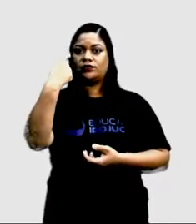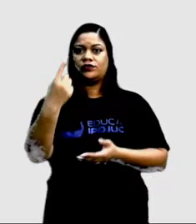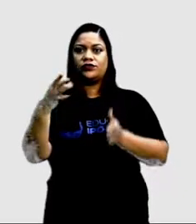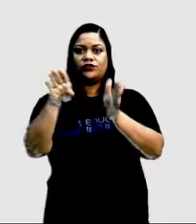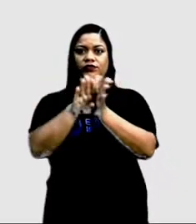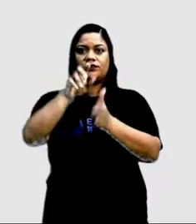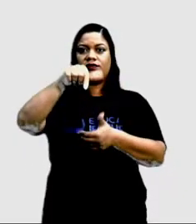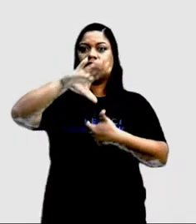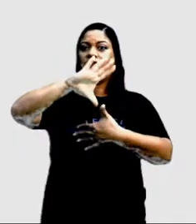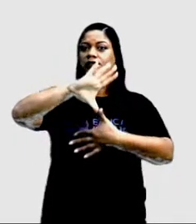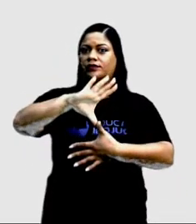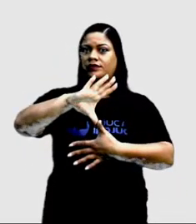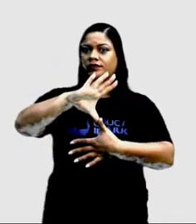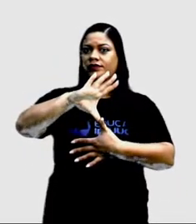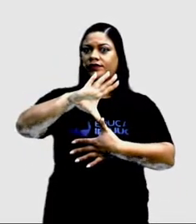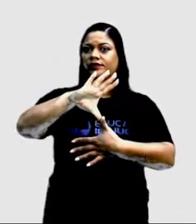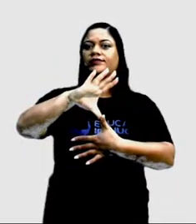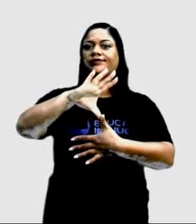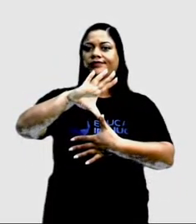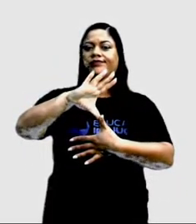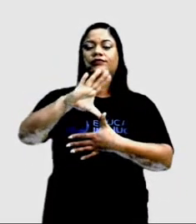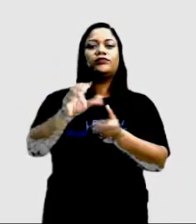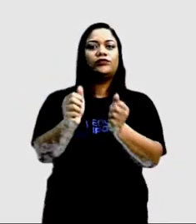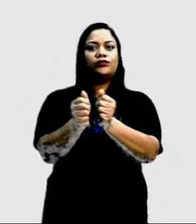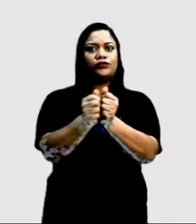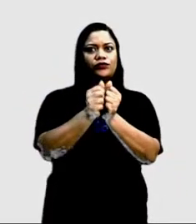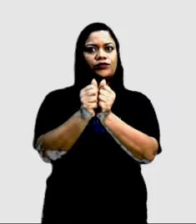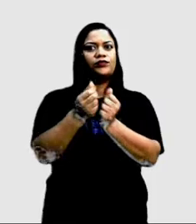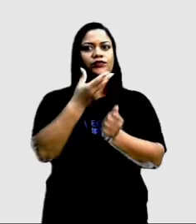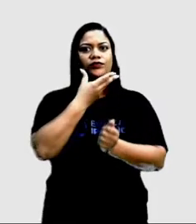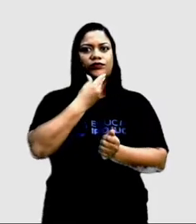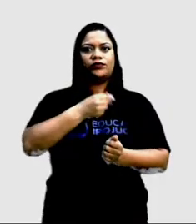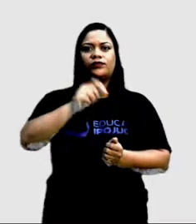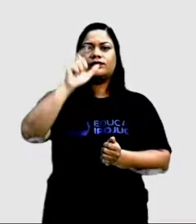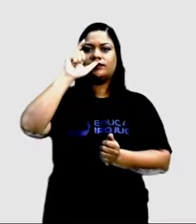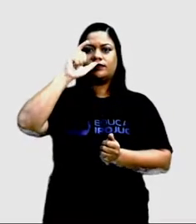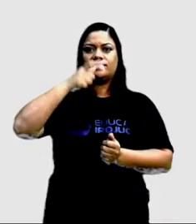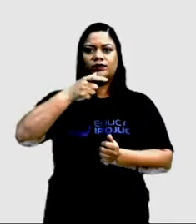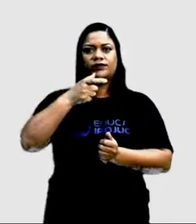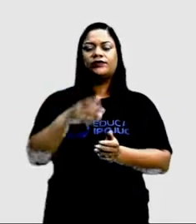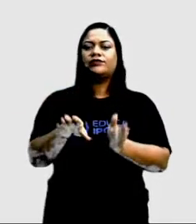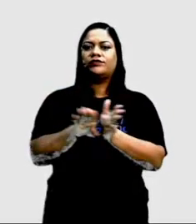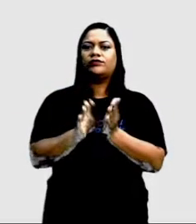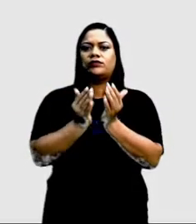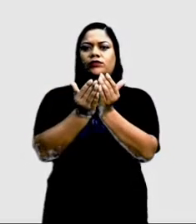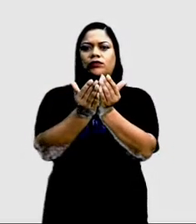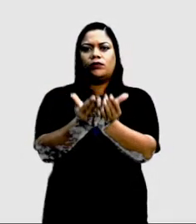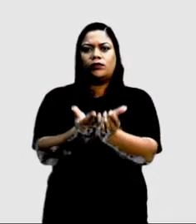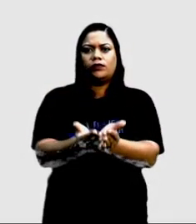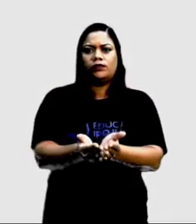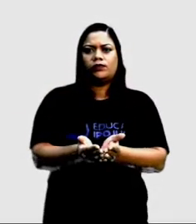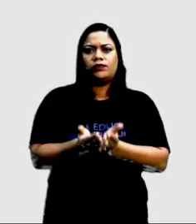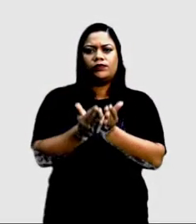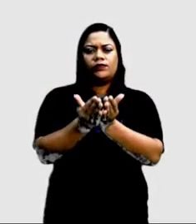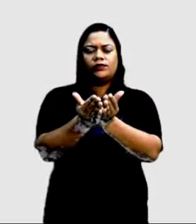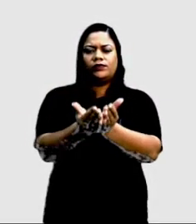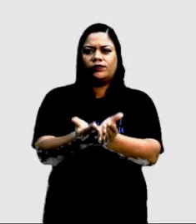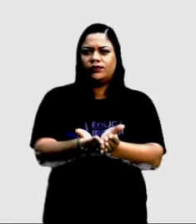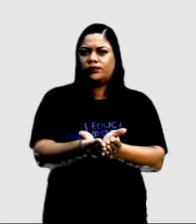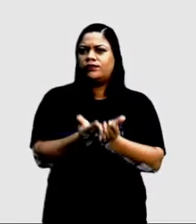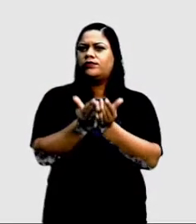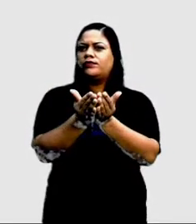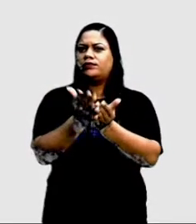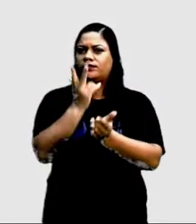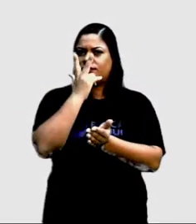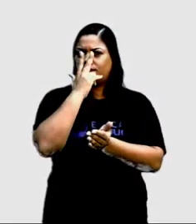aqui na América, justamente, com o Cristóvão Colombo. E eles vão vir navegando em naus muito parecidas